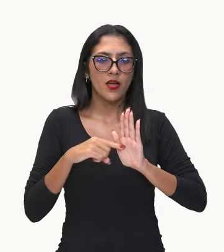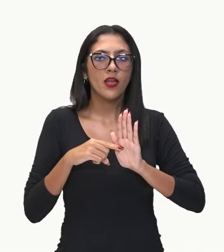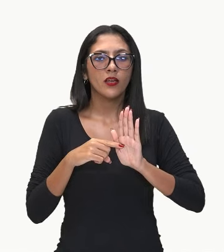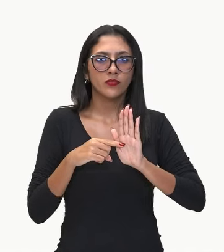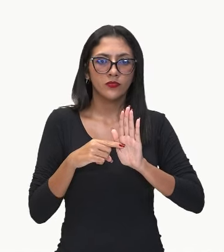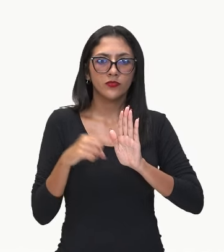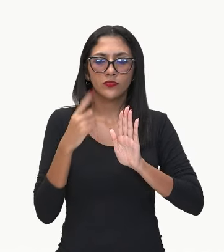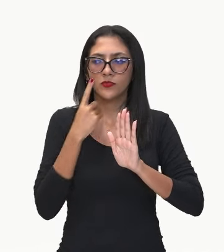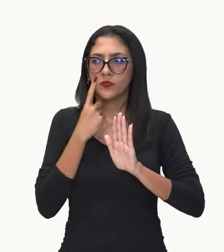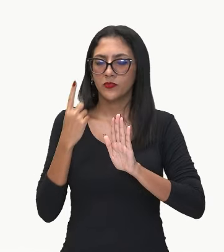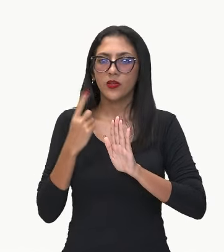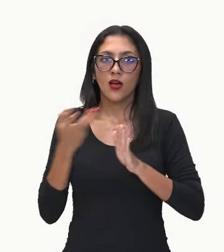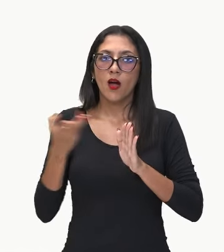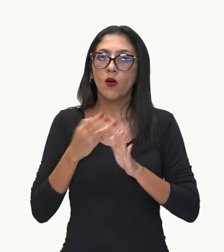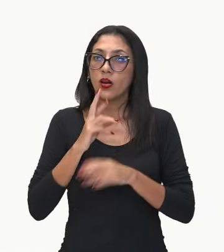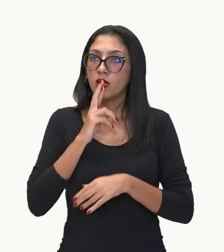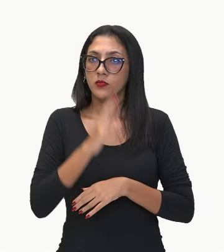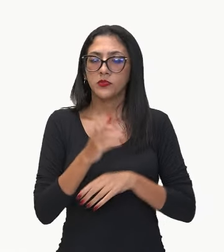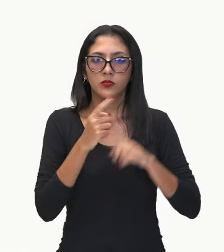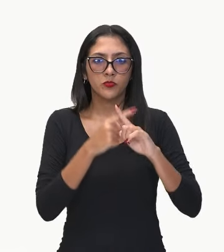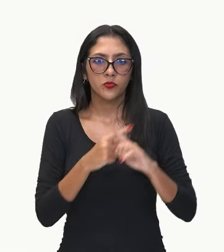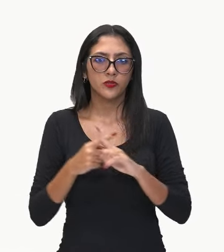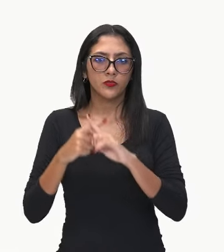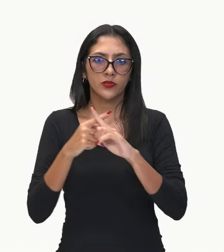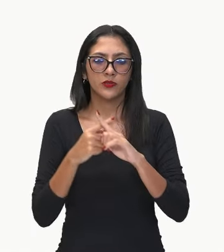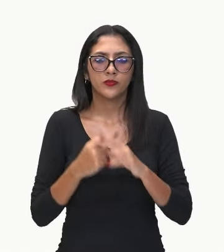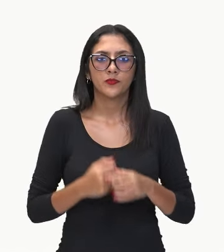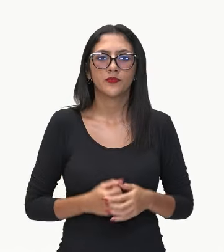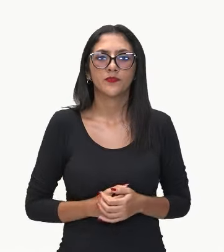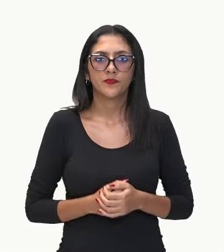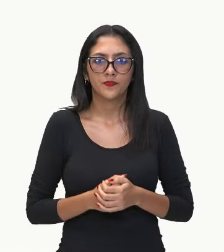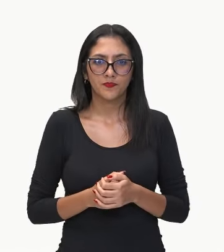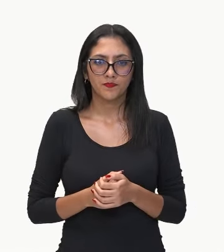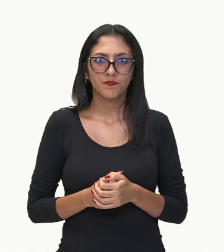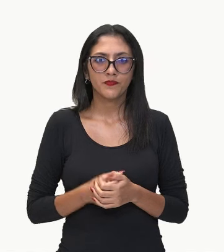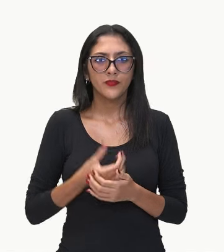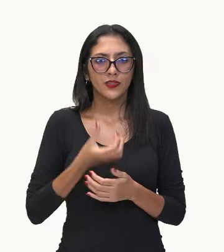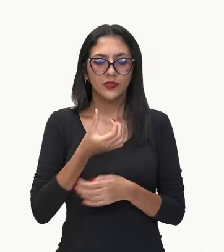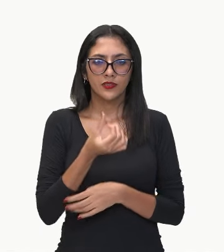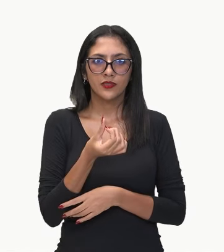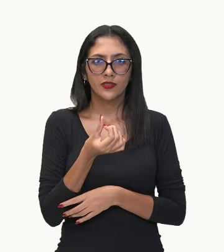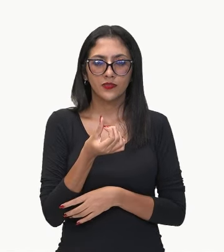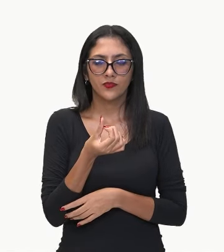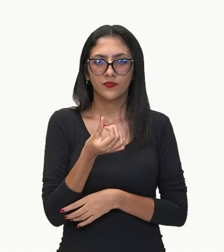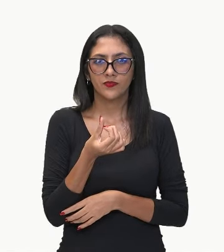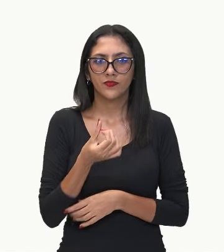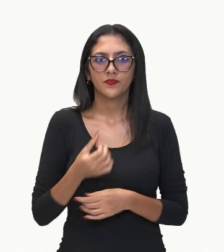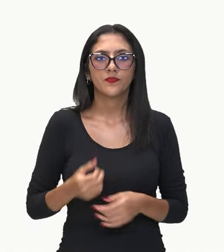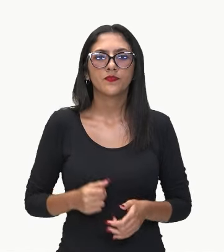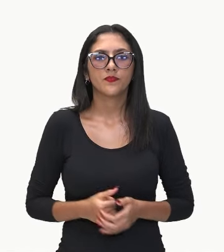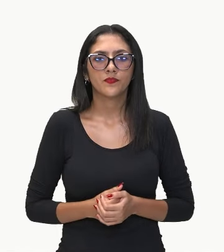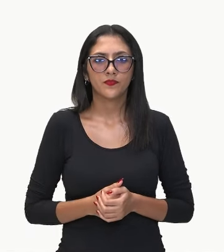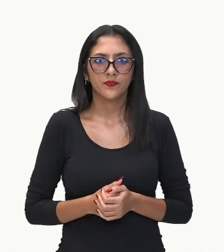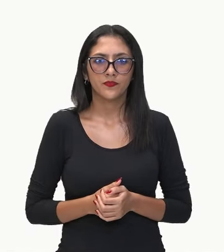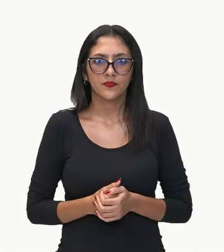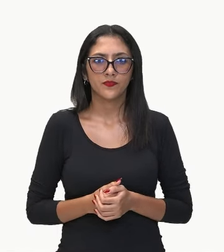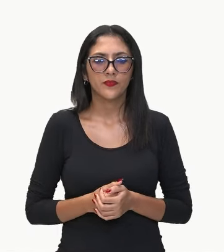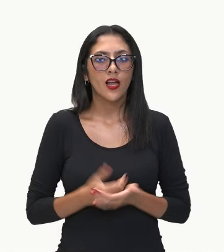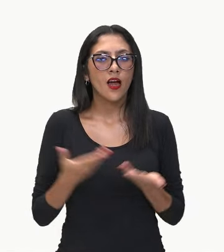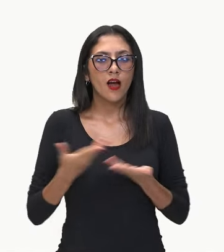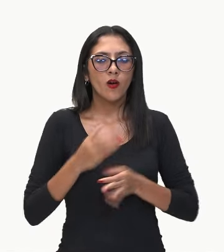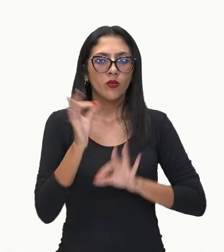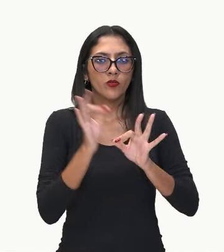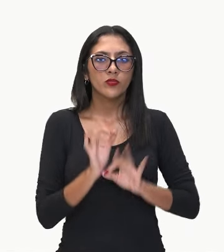resultado dessa multiplicação, que é quanto? 6. Agora eu venho trabalhando quem?